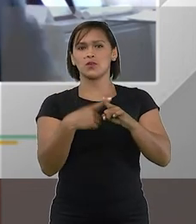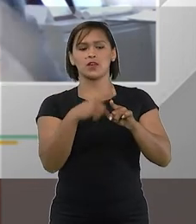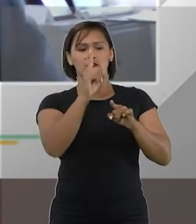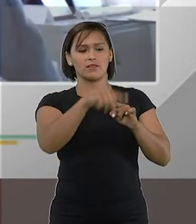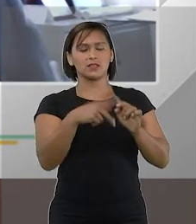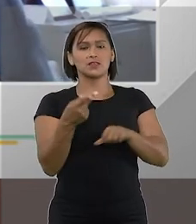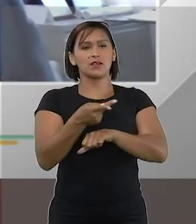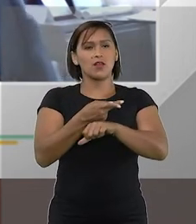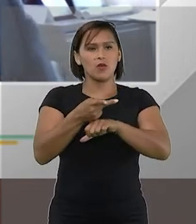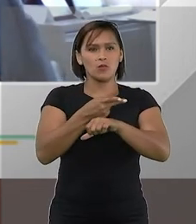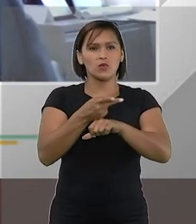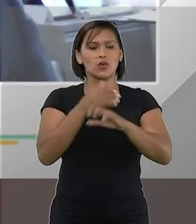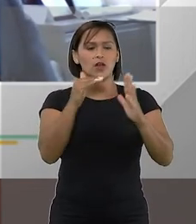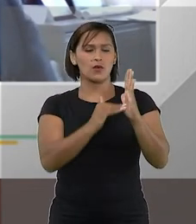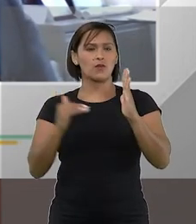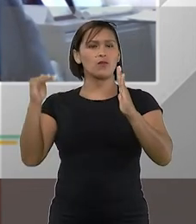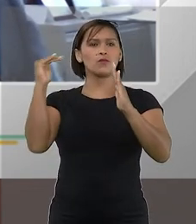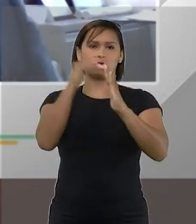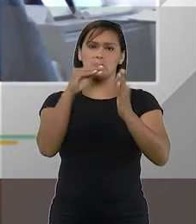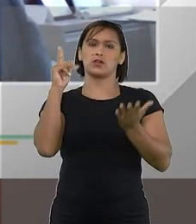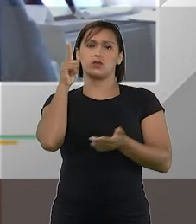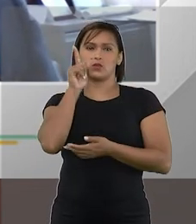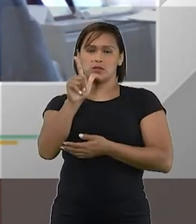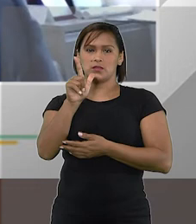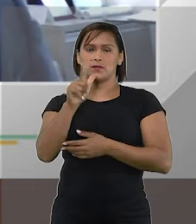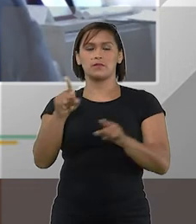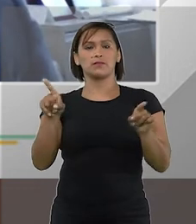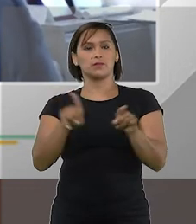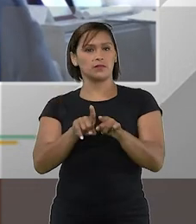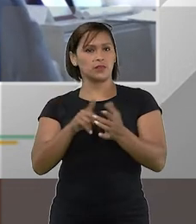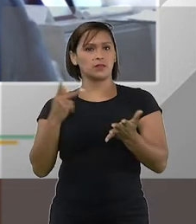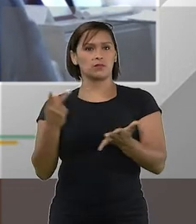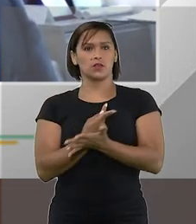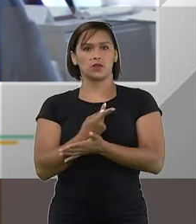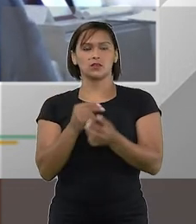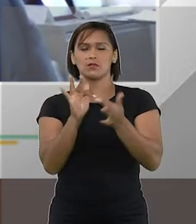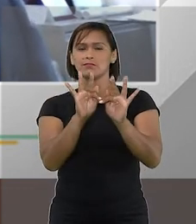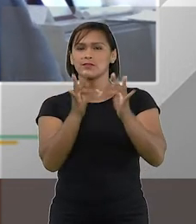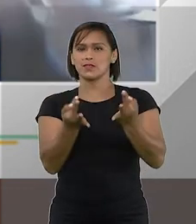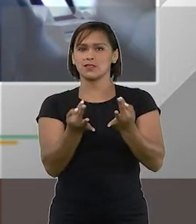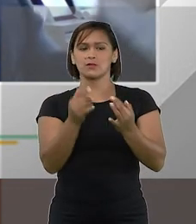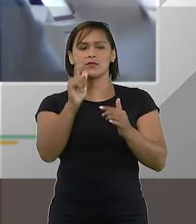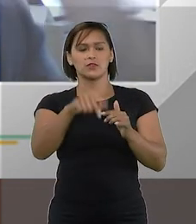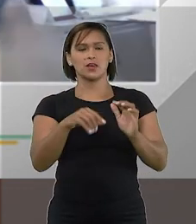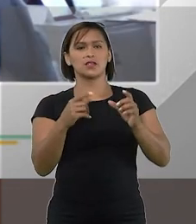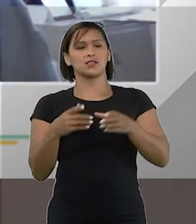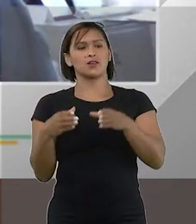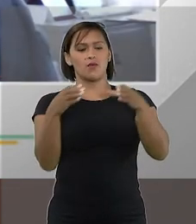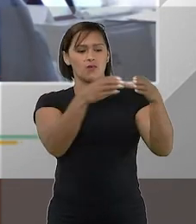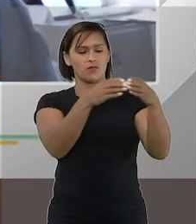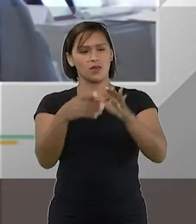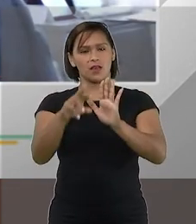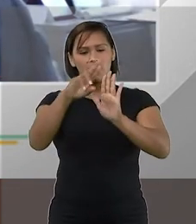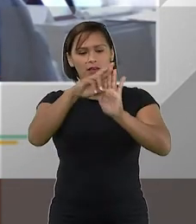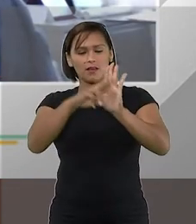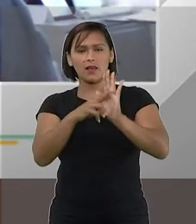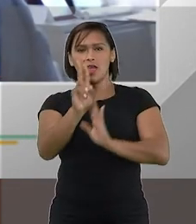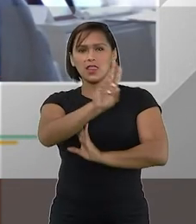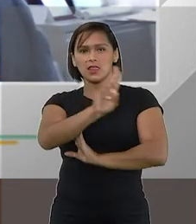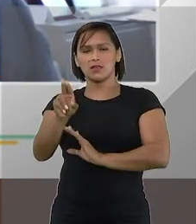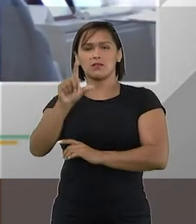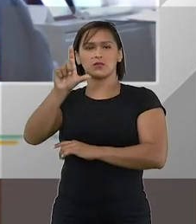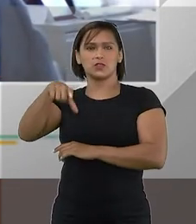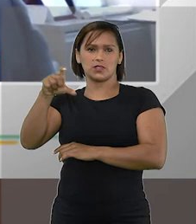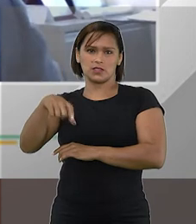fazem com que ela busque atingir os seus objetivos houve também uma simplificação da classificação dos créditos